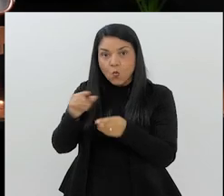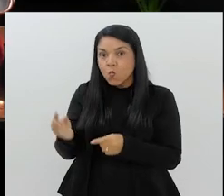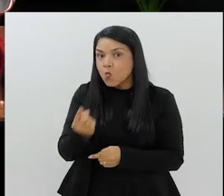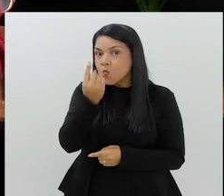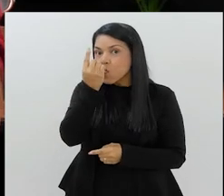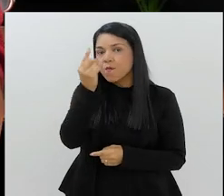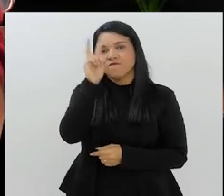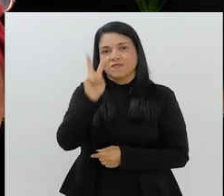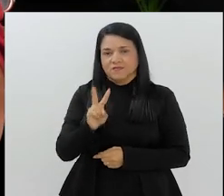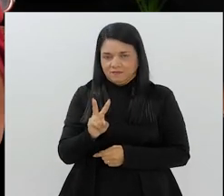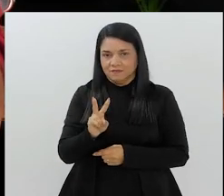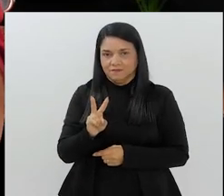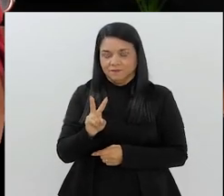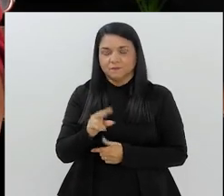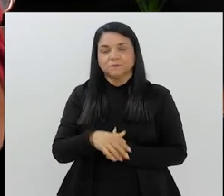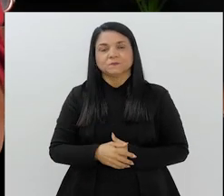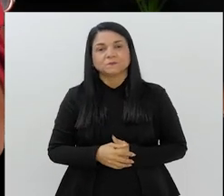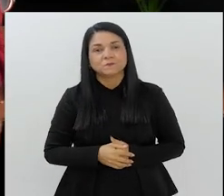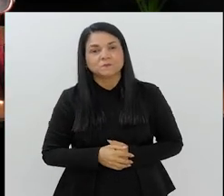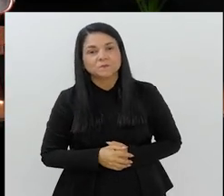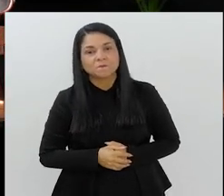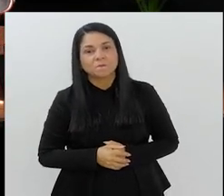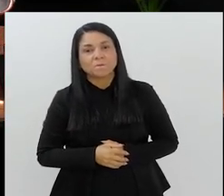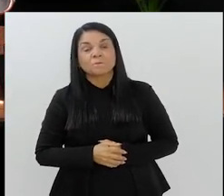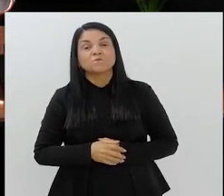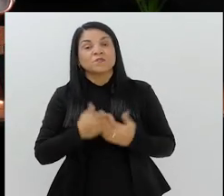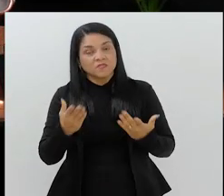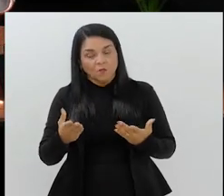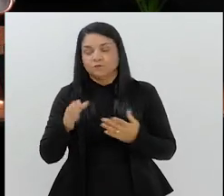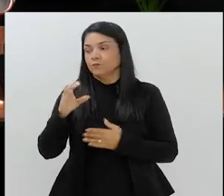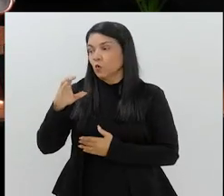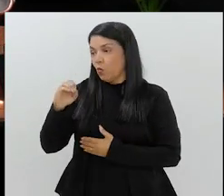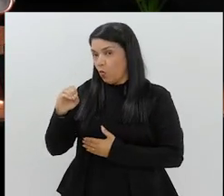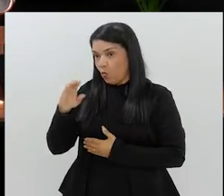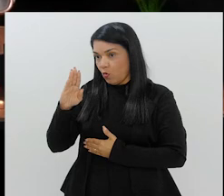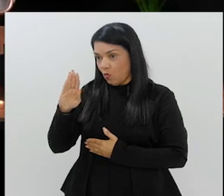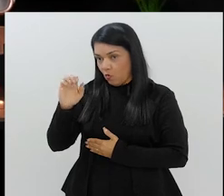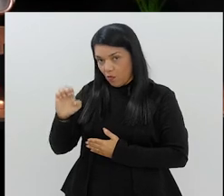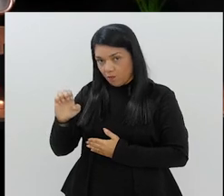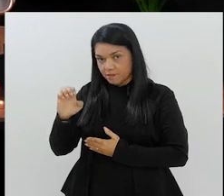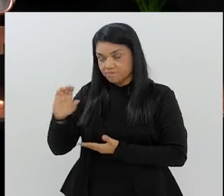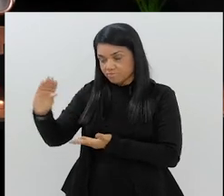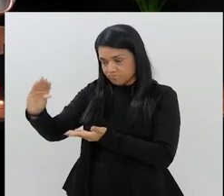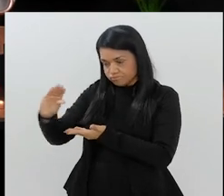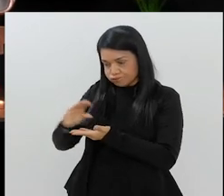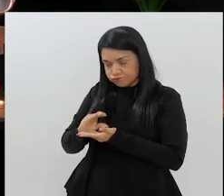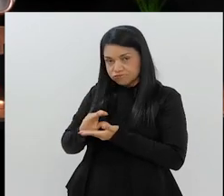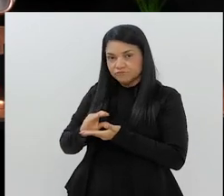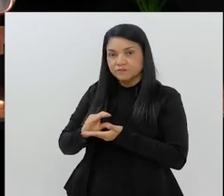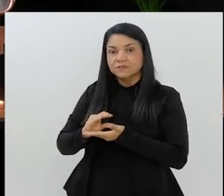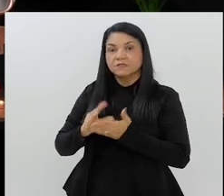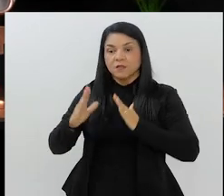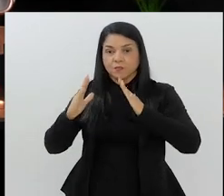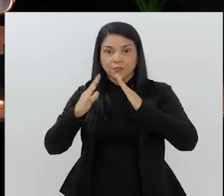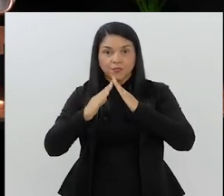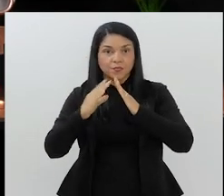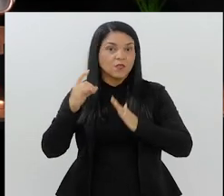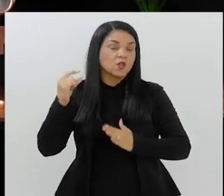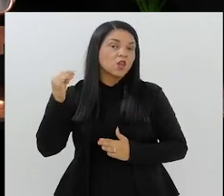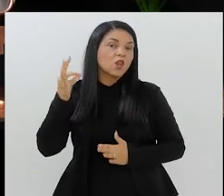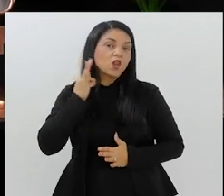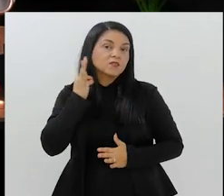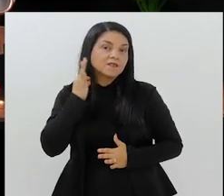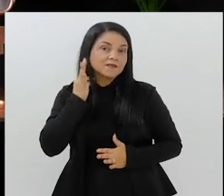e só pode ter uma reeleição. Então, vamos lá, Rafael. No caso do COBE, o COBE recebe dinheiro das